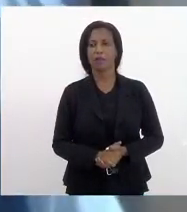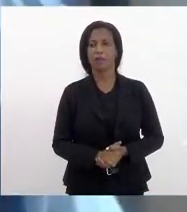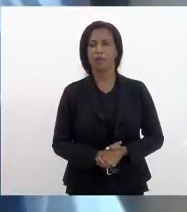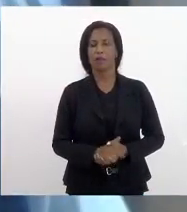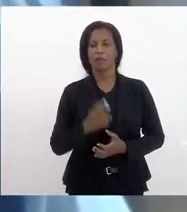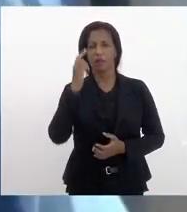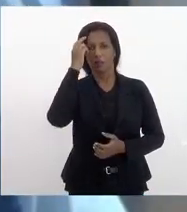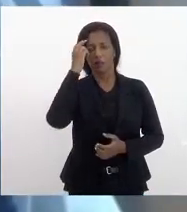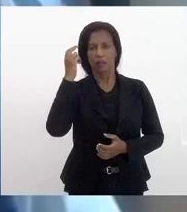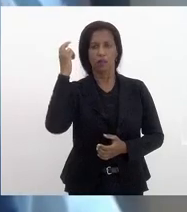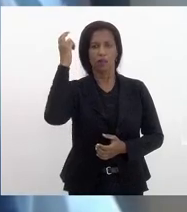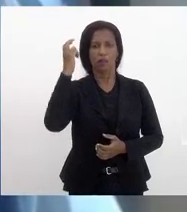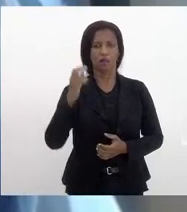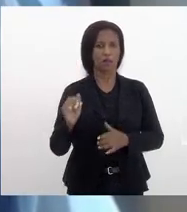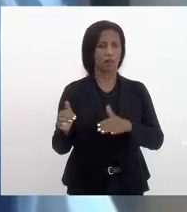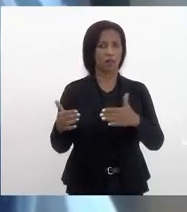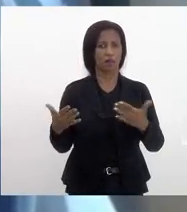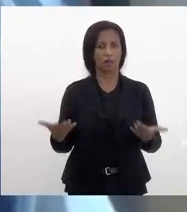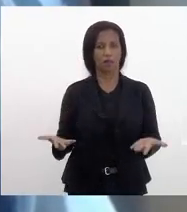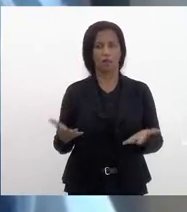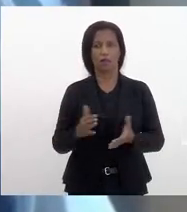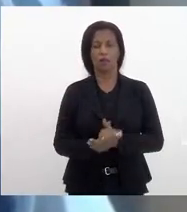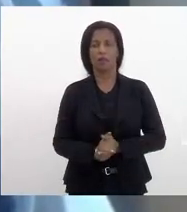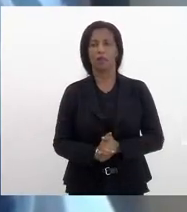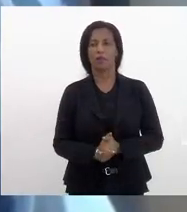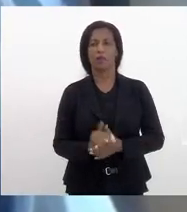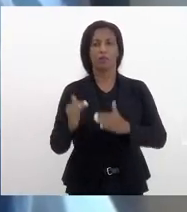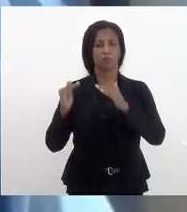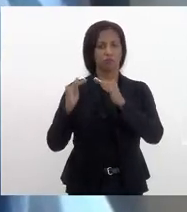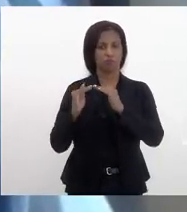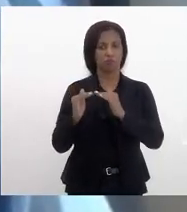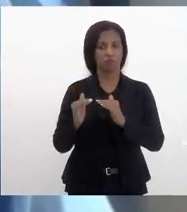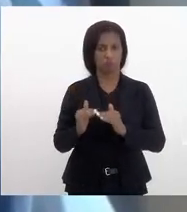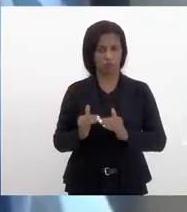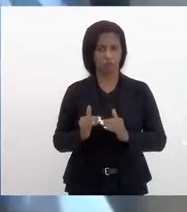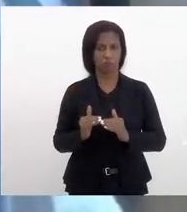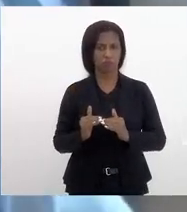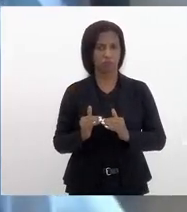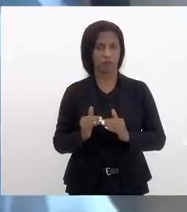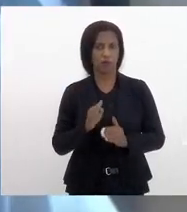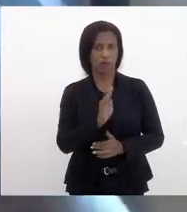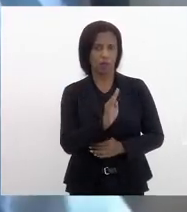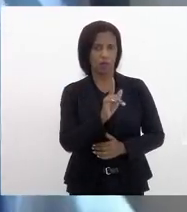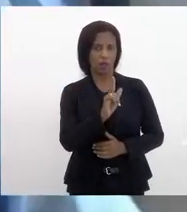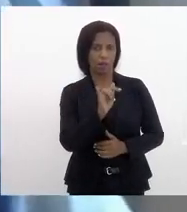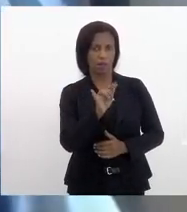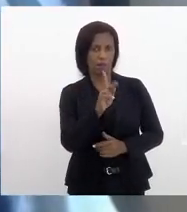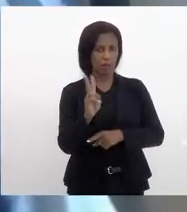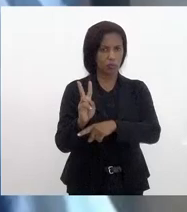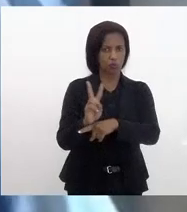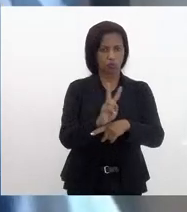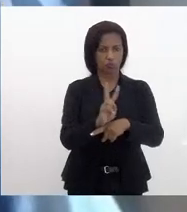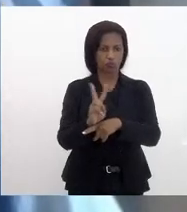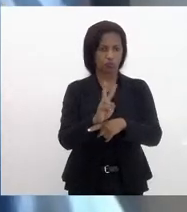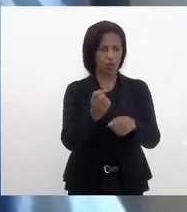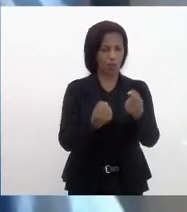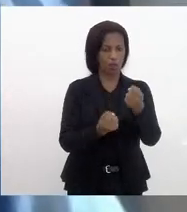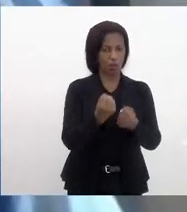inteligente. É claro que nós somos favoráveis às blitzes, assim como somos favoráveis